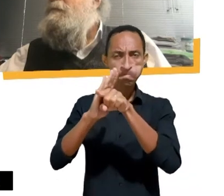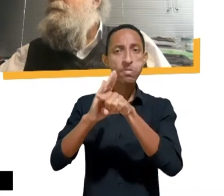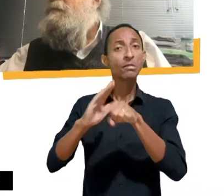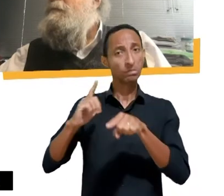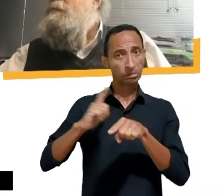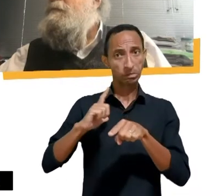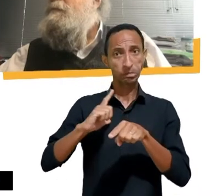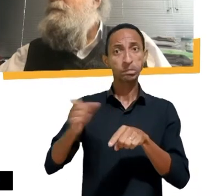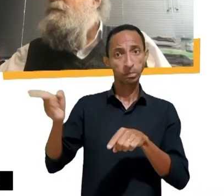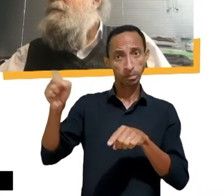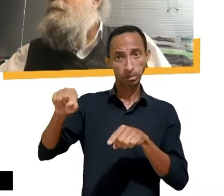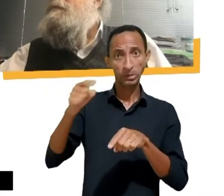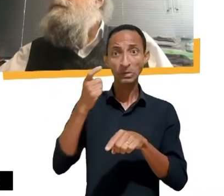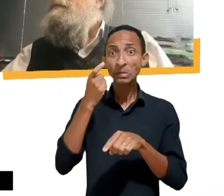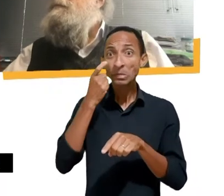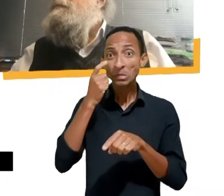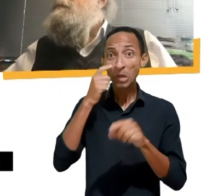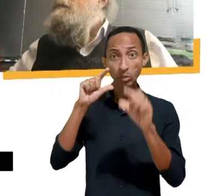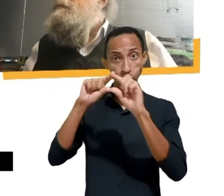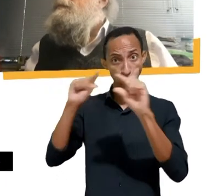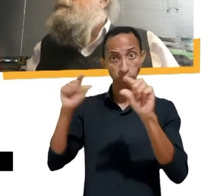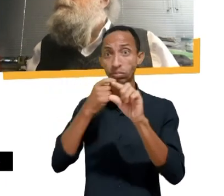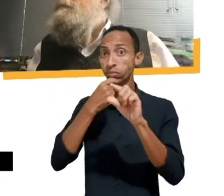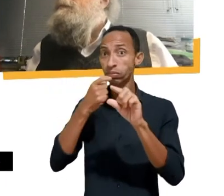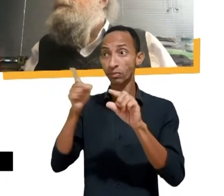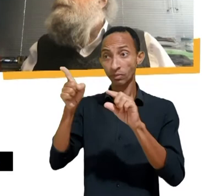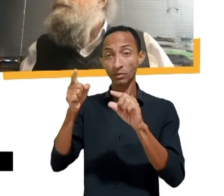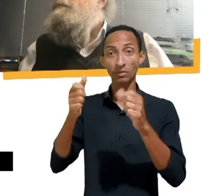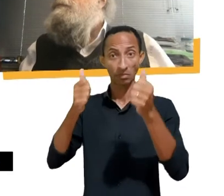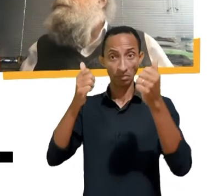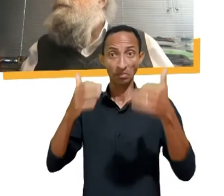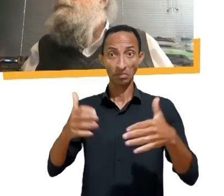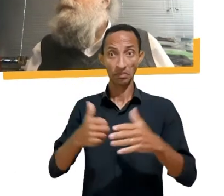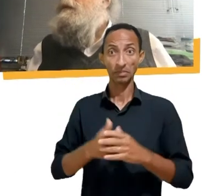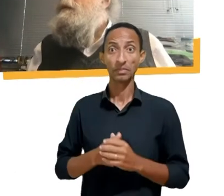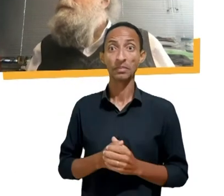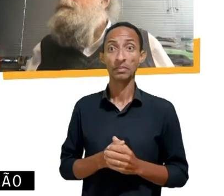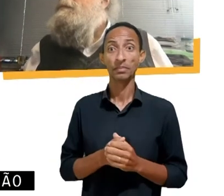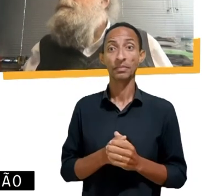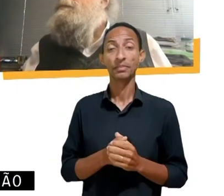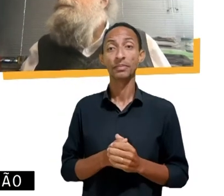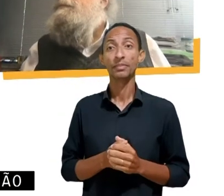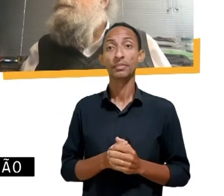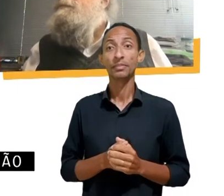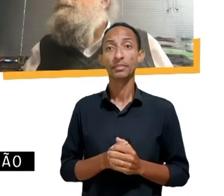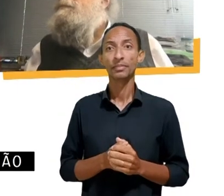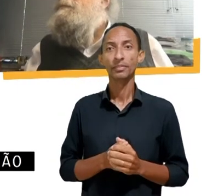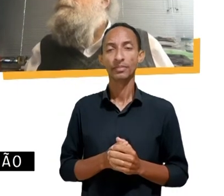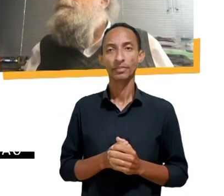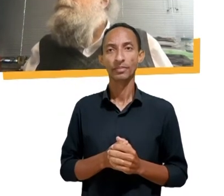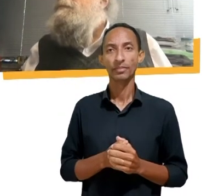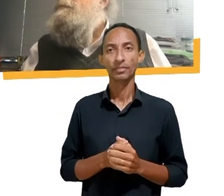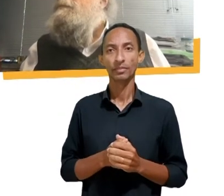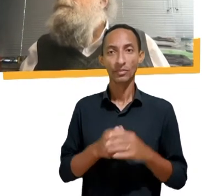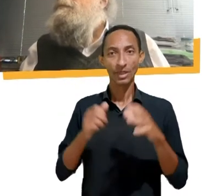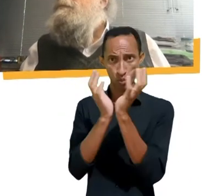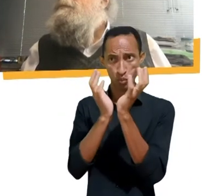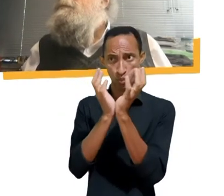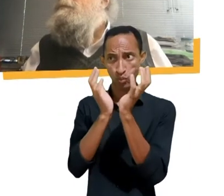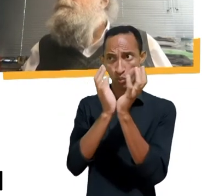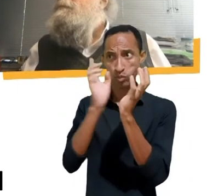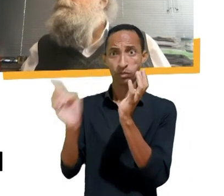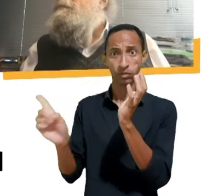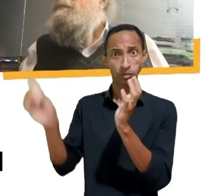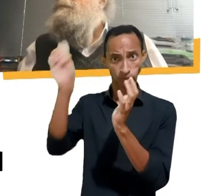Ash Center para a governança democrática e inovação da Universidade de Harvard. Também foi membro do Conselho Constitutivo de Segurança do TikTok no Brasil